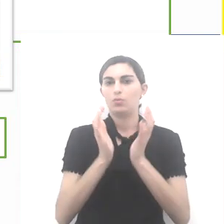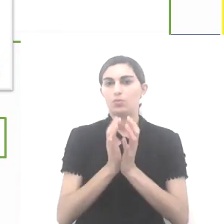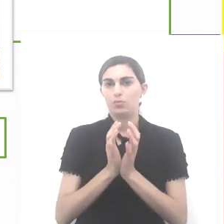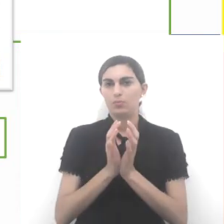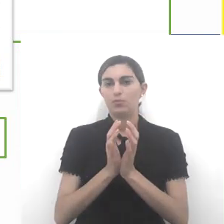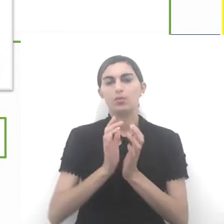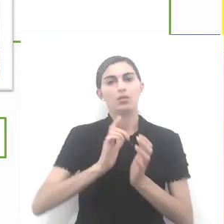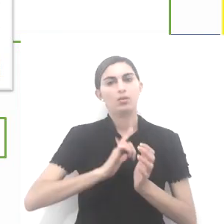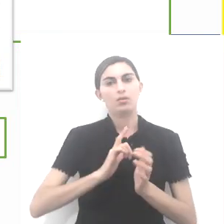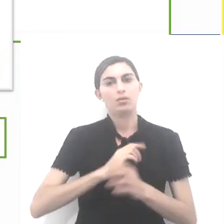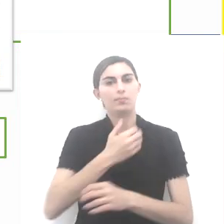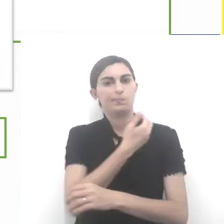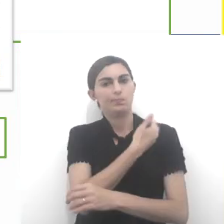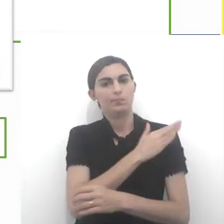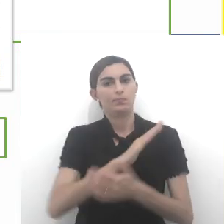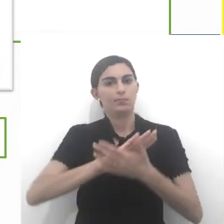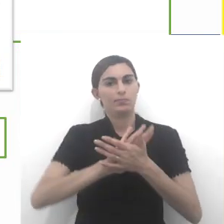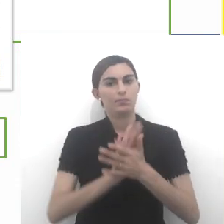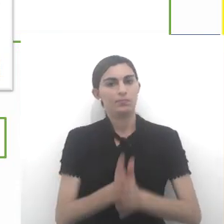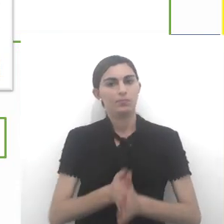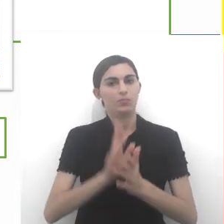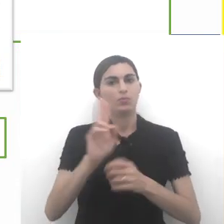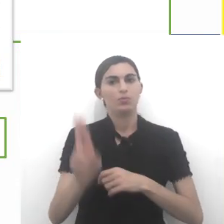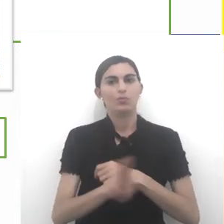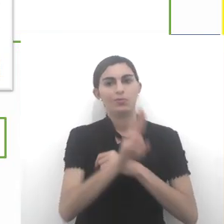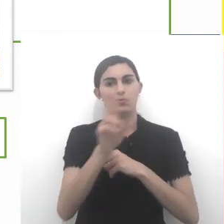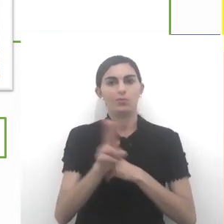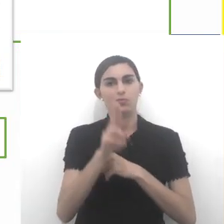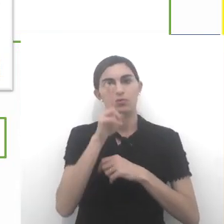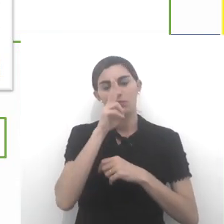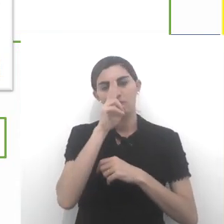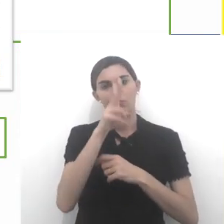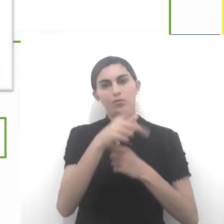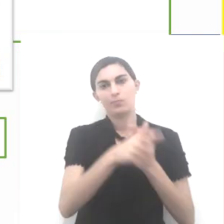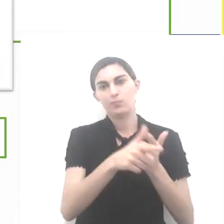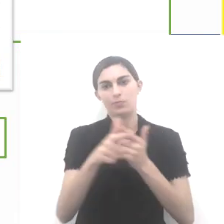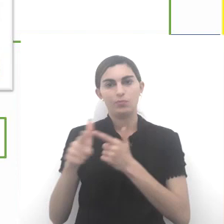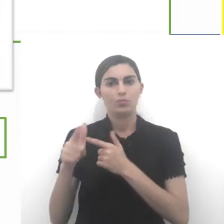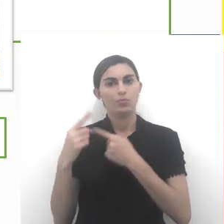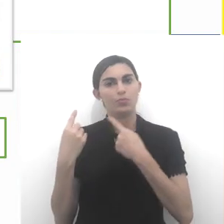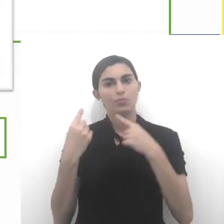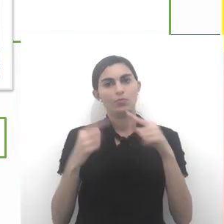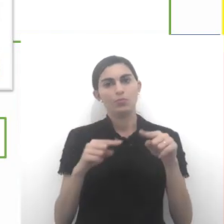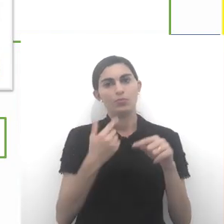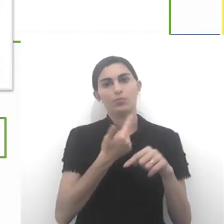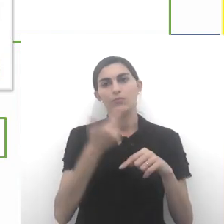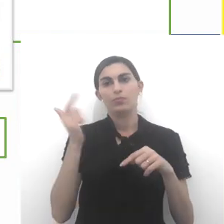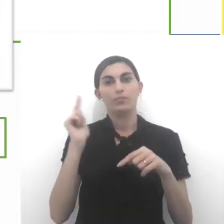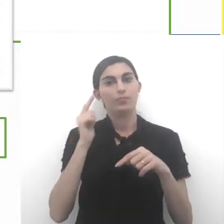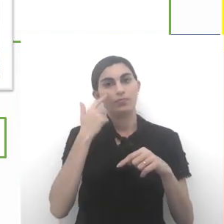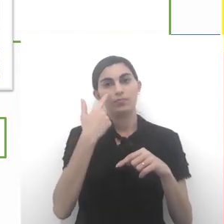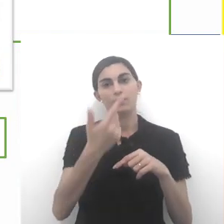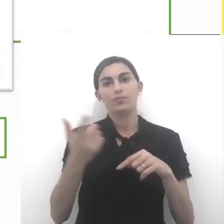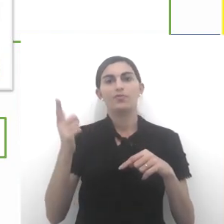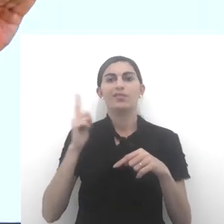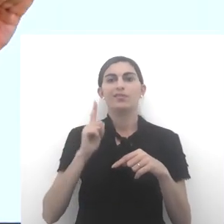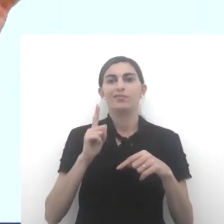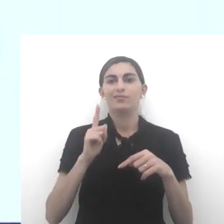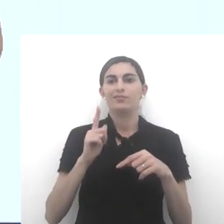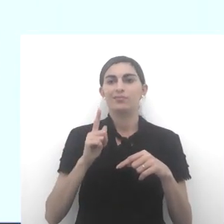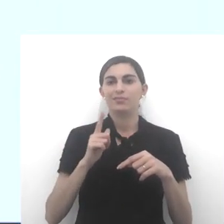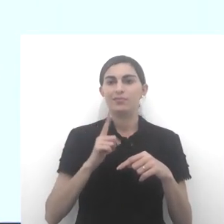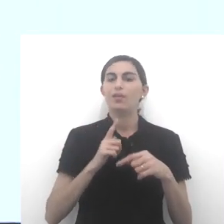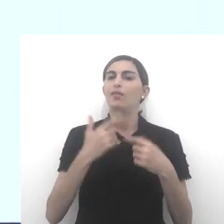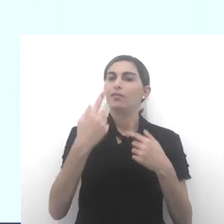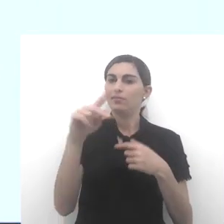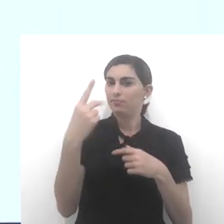grupo que tem preconceito e chega a usar até a força armada contra outros. Então, isso é uma intolerância.